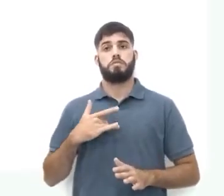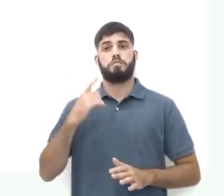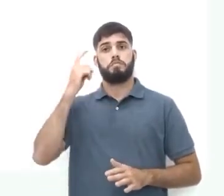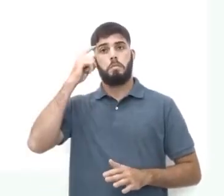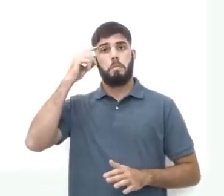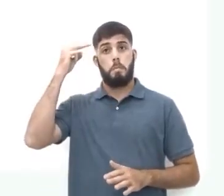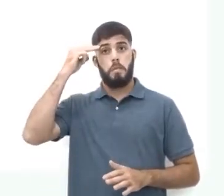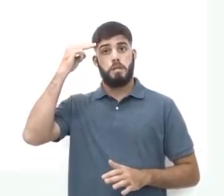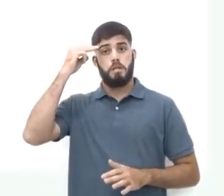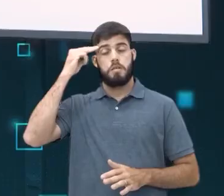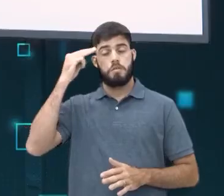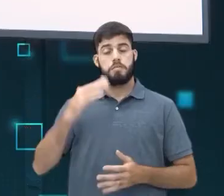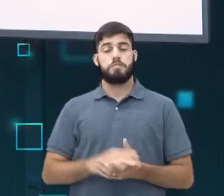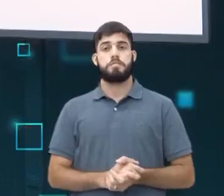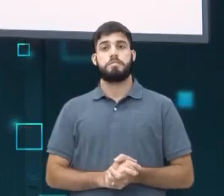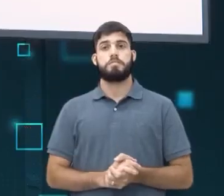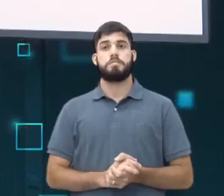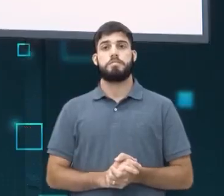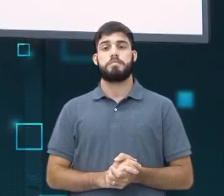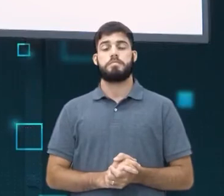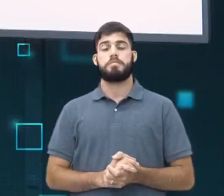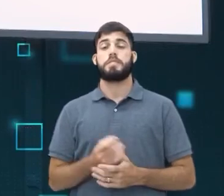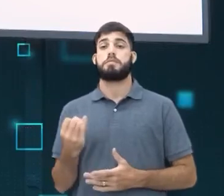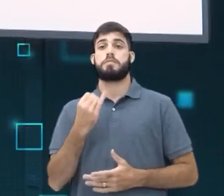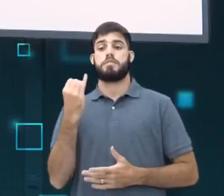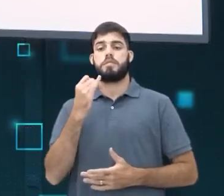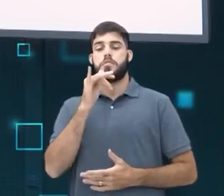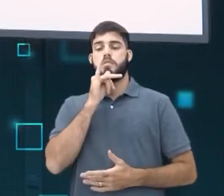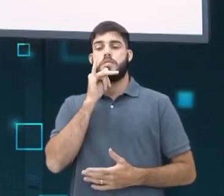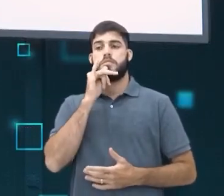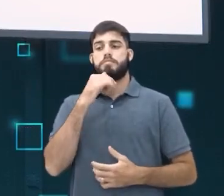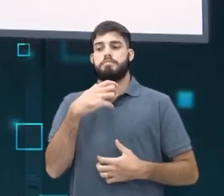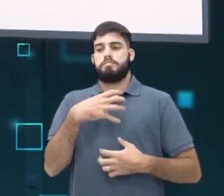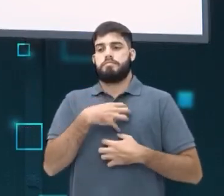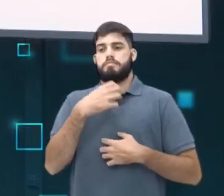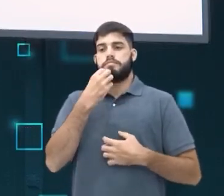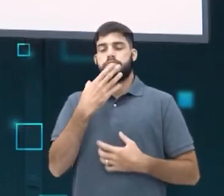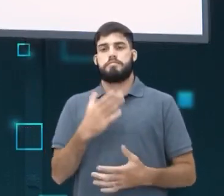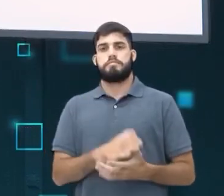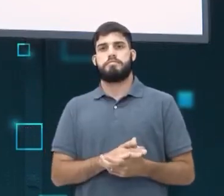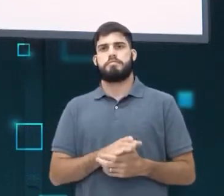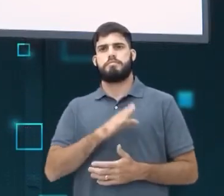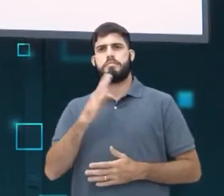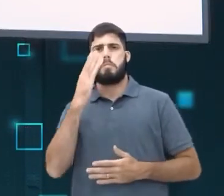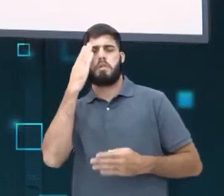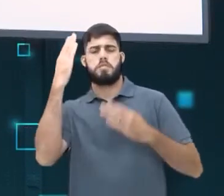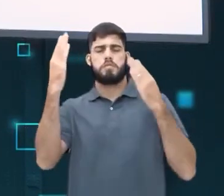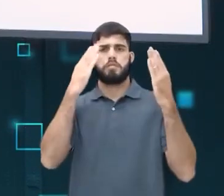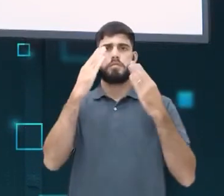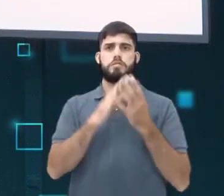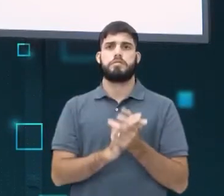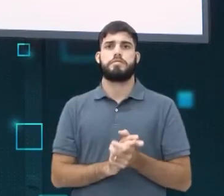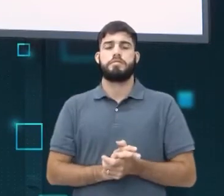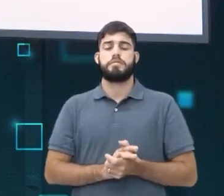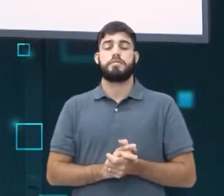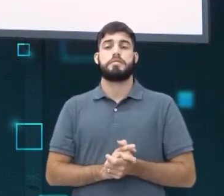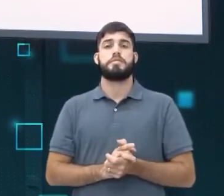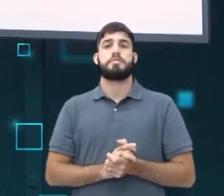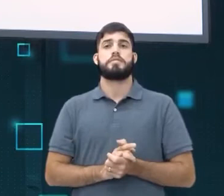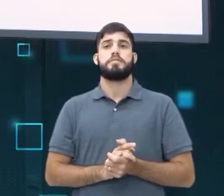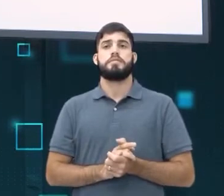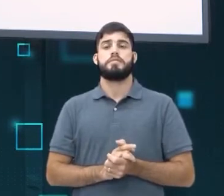É muito importante que você esteja bem consigo mesmo. Visite terapeuta, psicólogos, existem